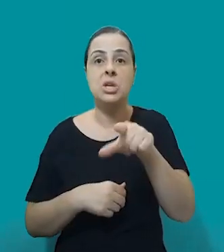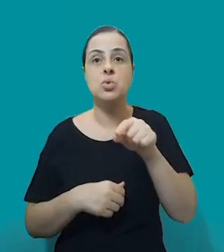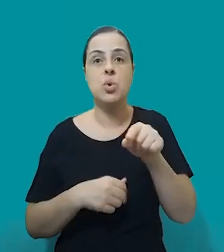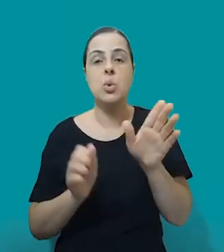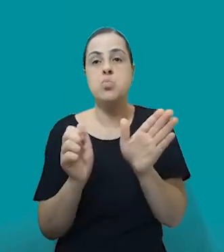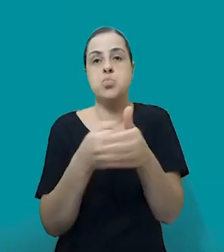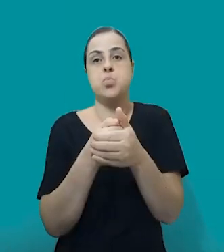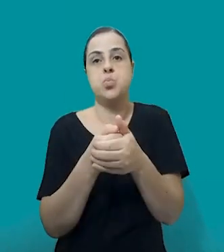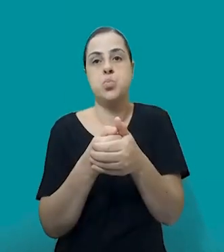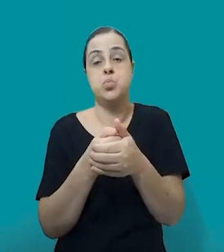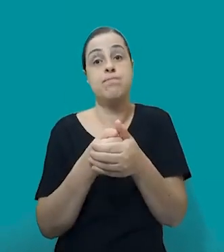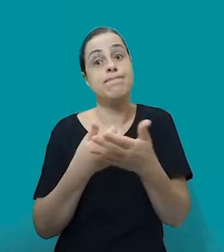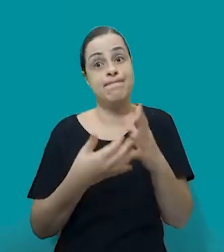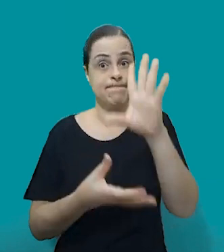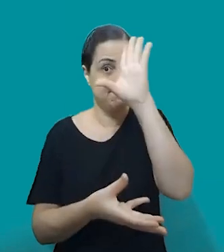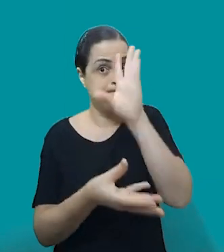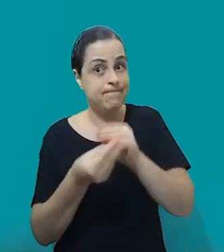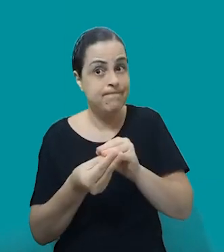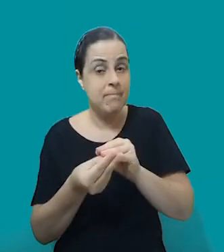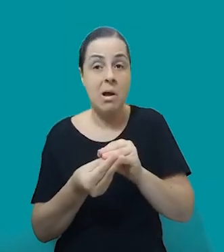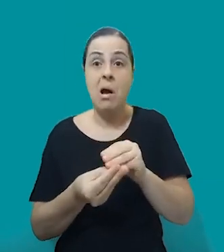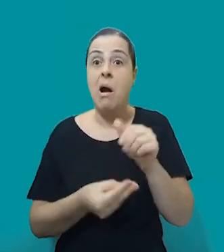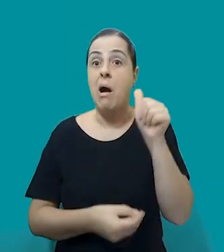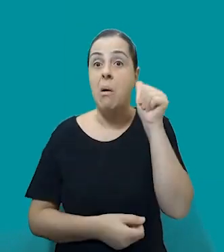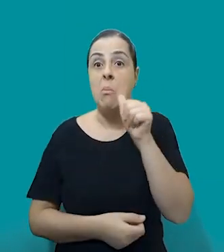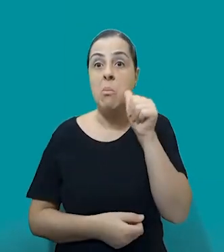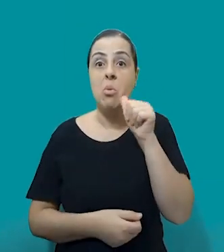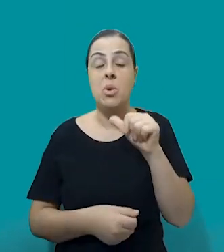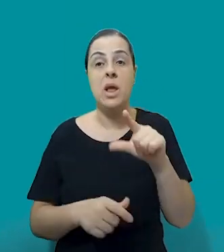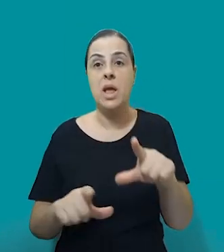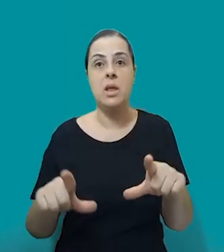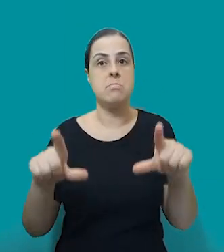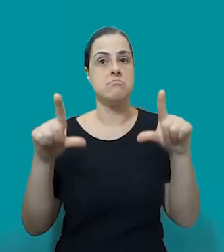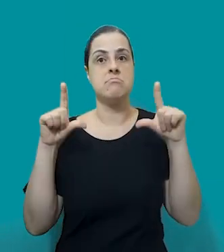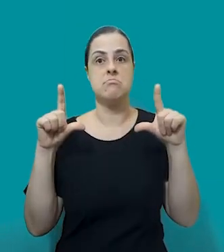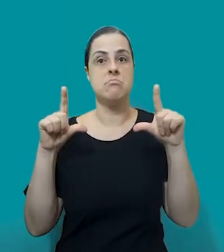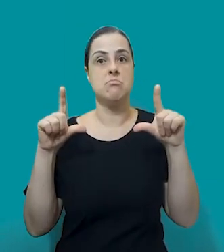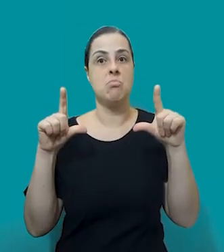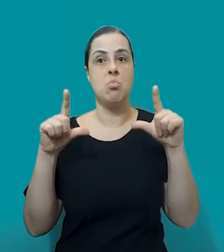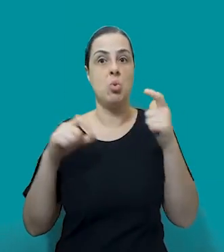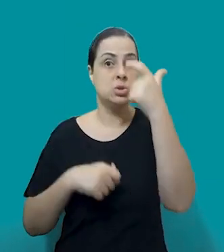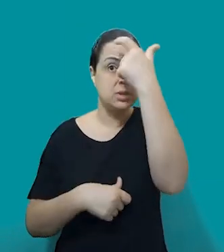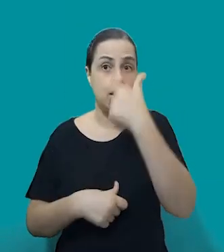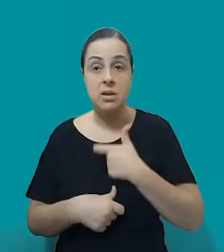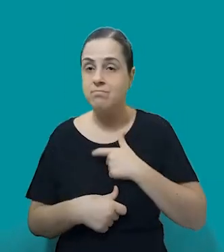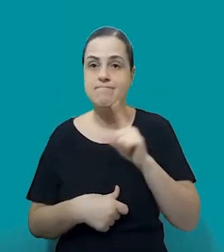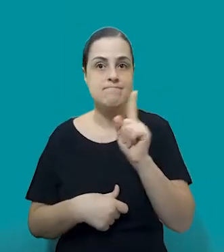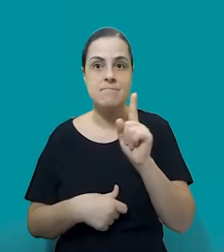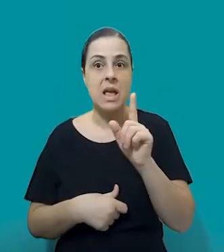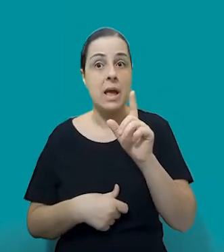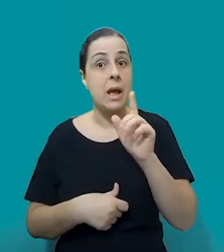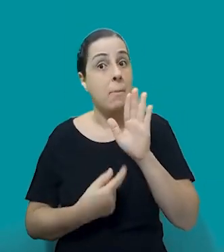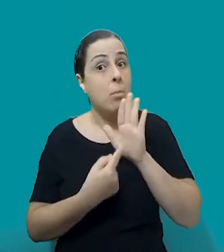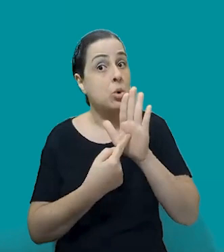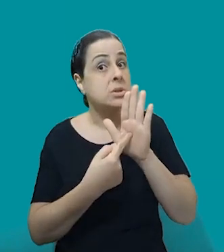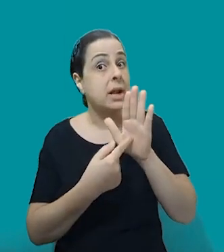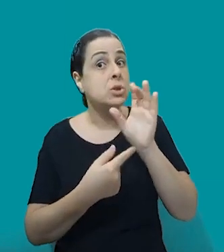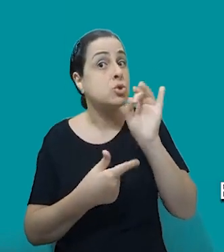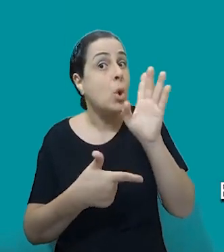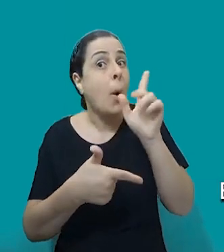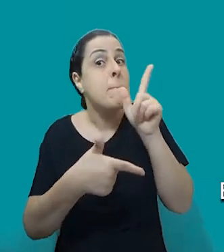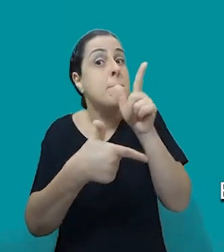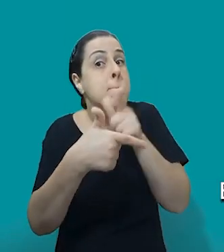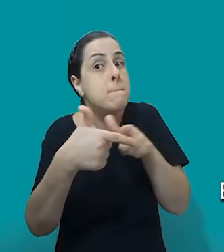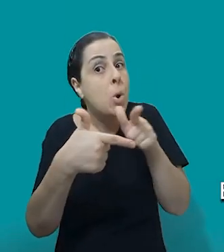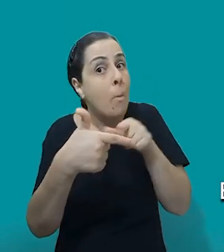faz a gente concluir que elas não se expuseram, elas expuseram o problema, Elas queriam expor a questão, elas queriam expor o